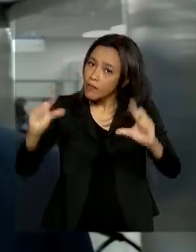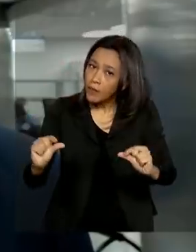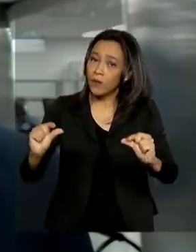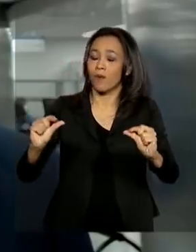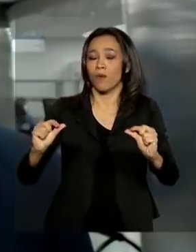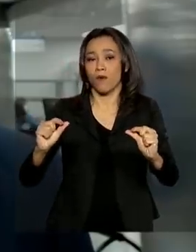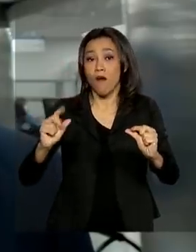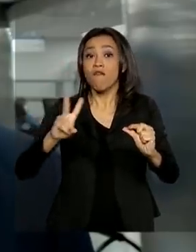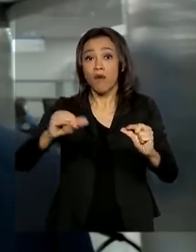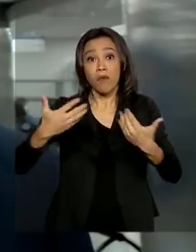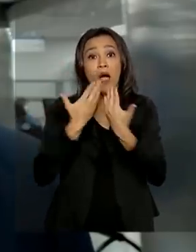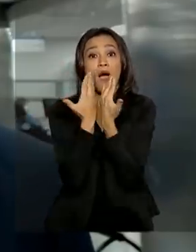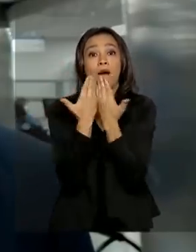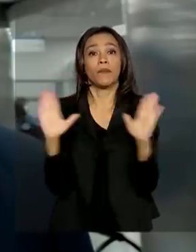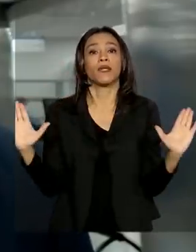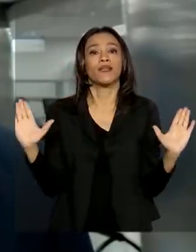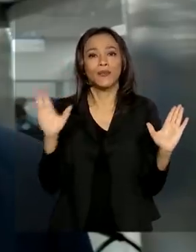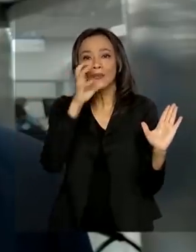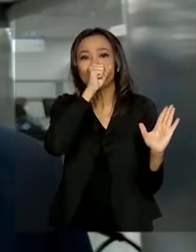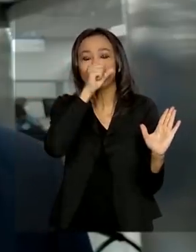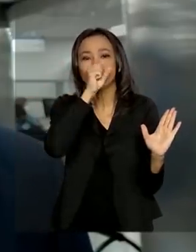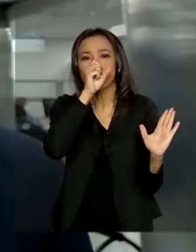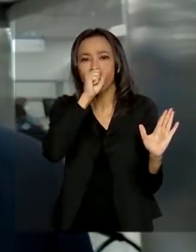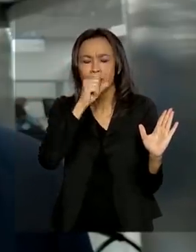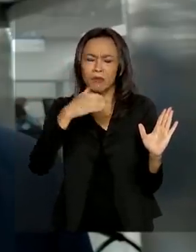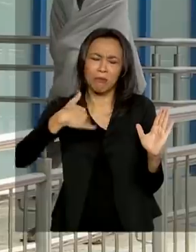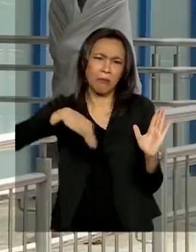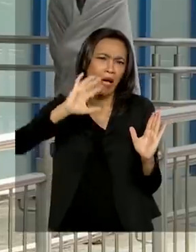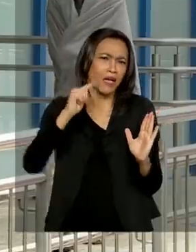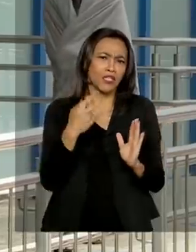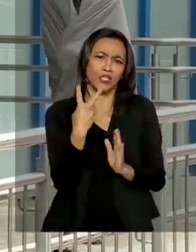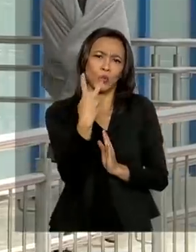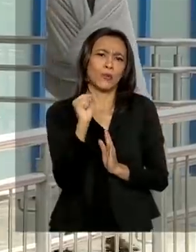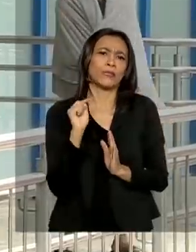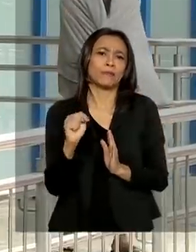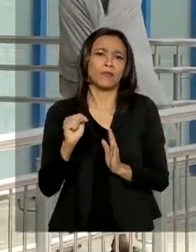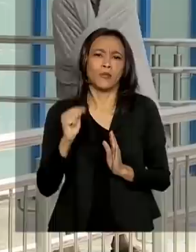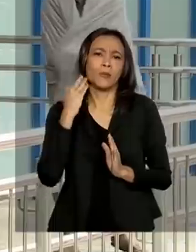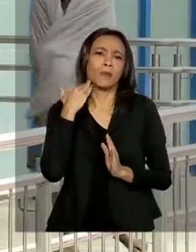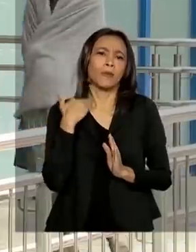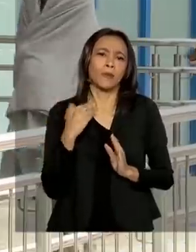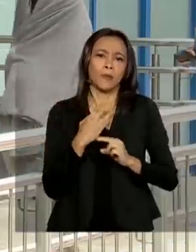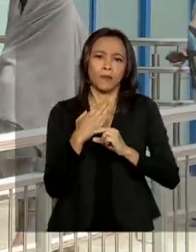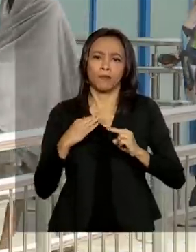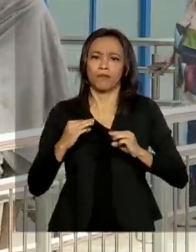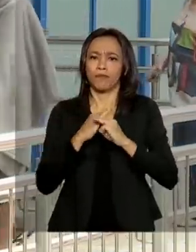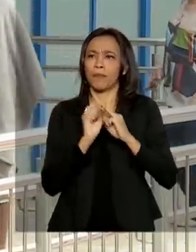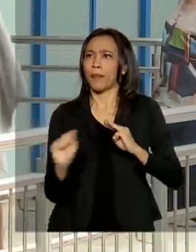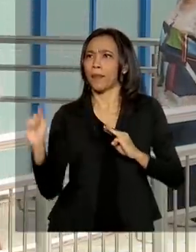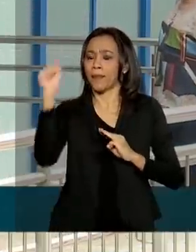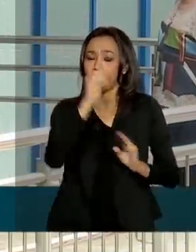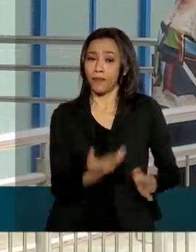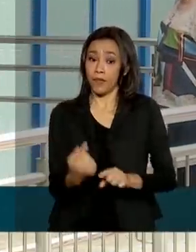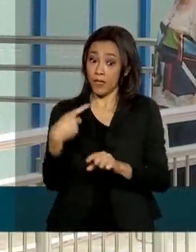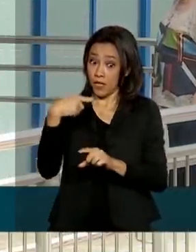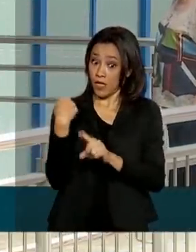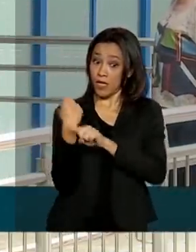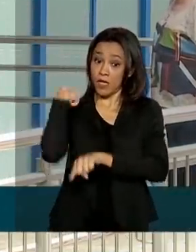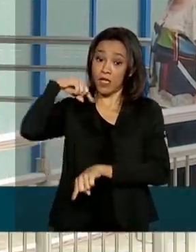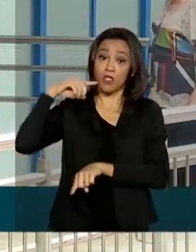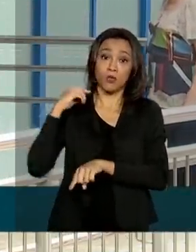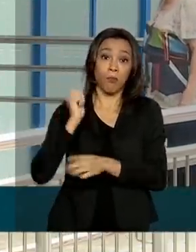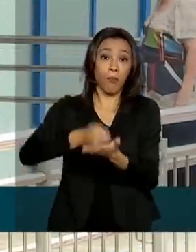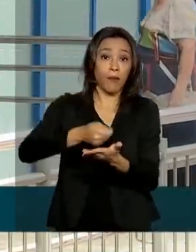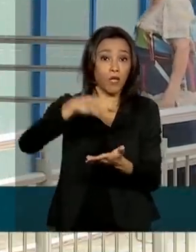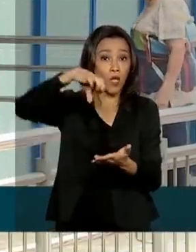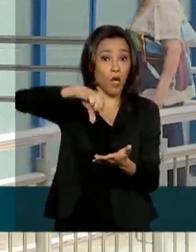abriremos no sábado com mais de duas mil agências. Desde o início dos pagamentos, em 9 de abril, 50 milhões